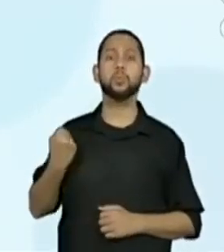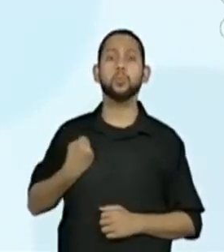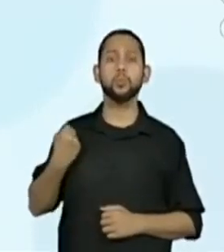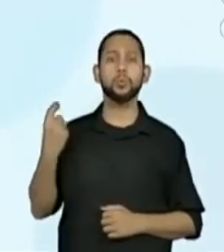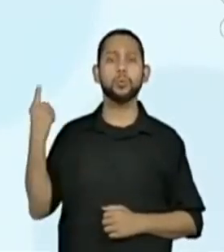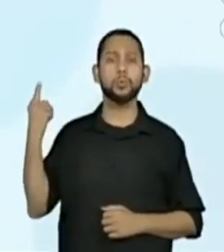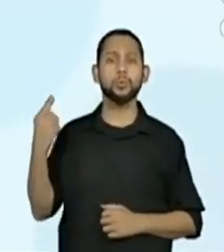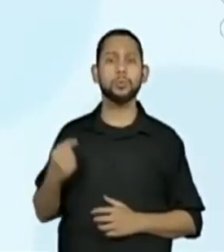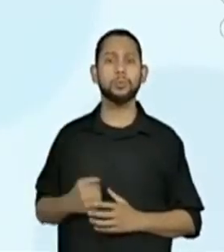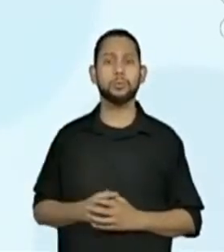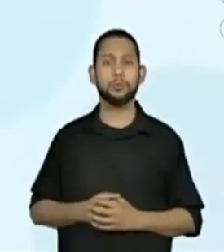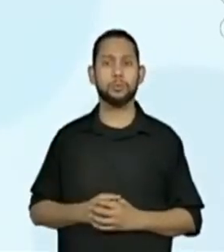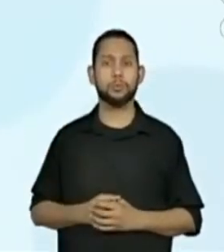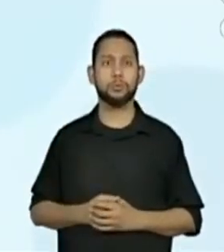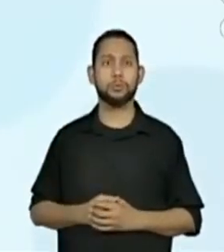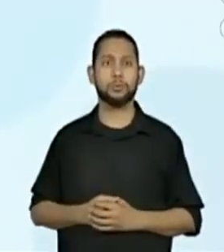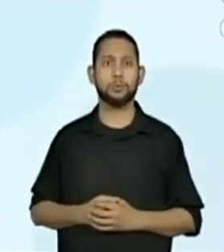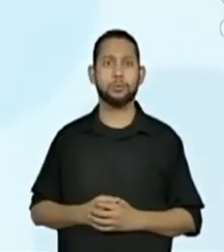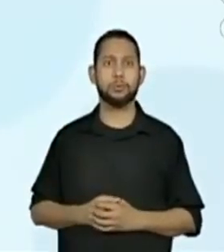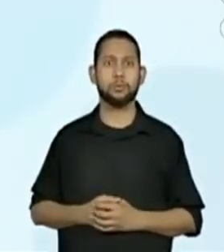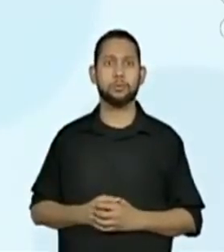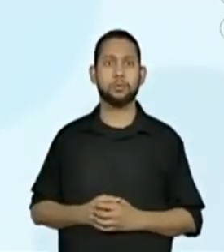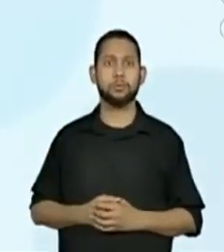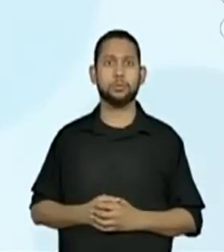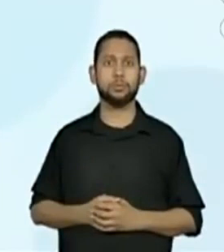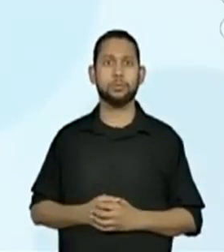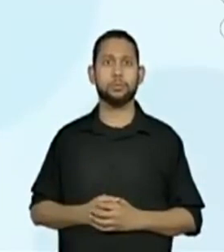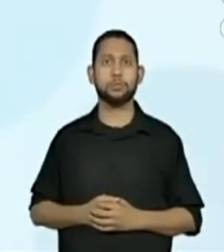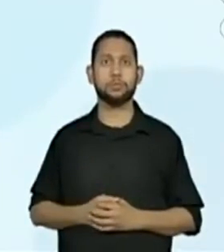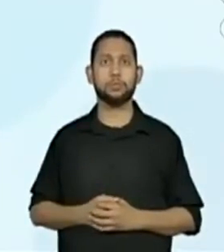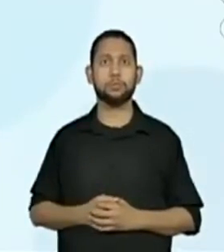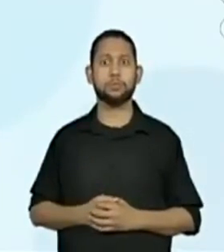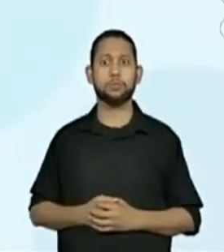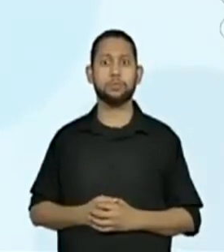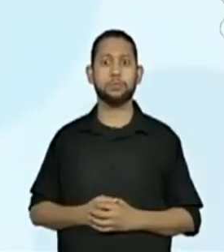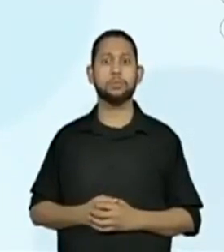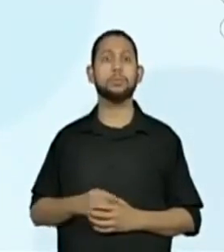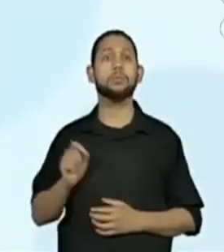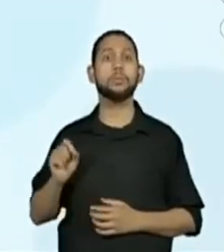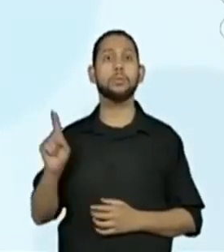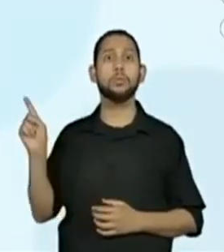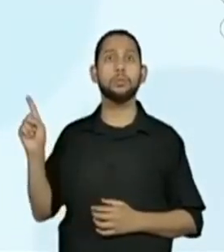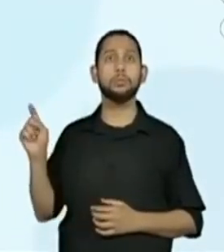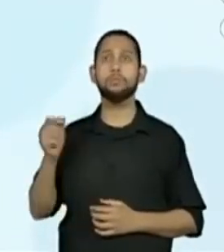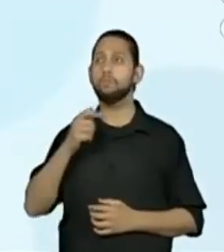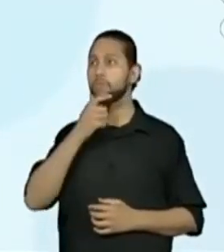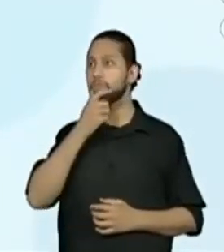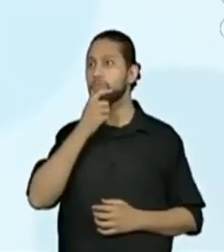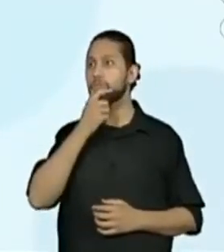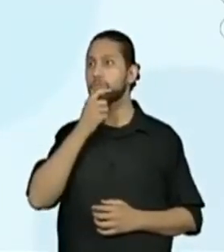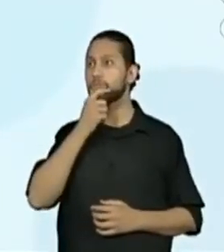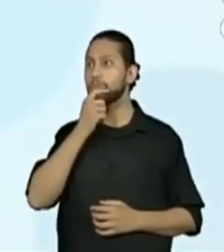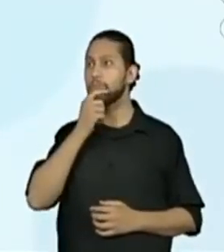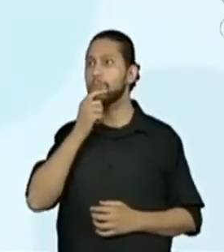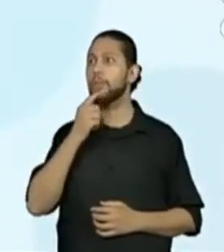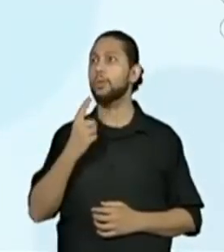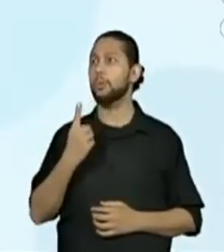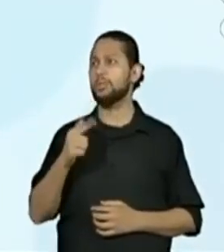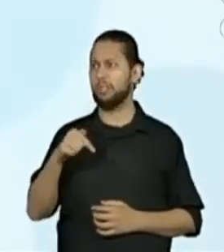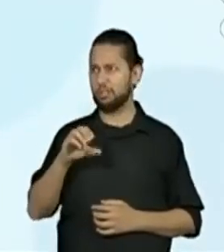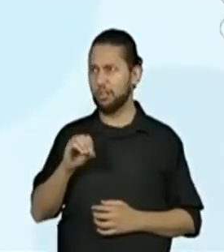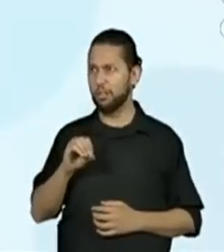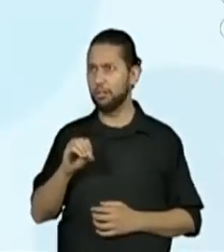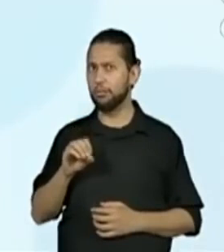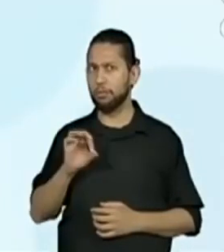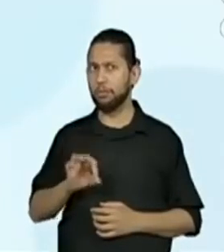Qual é a pessoa com maior altura? É a pessoa que tem 1,70?